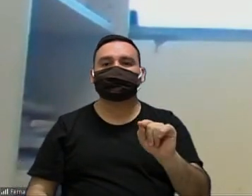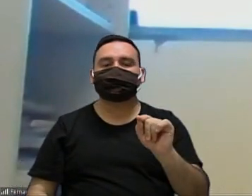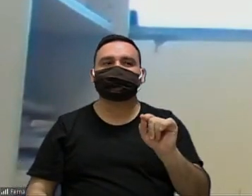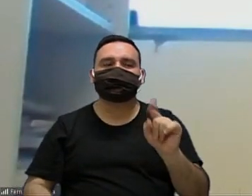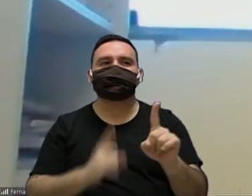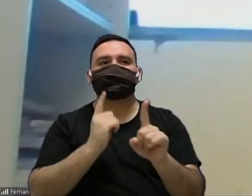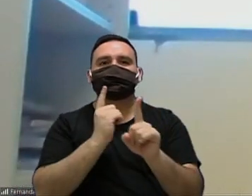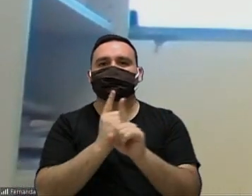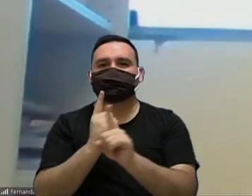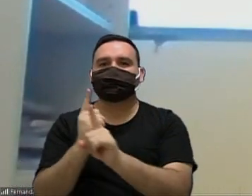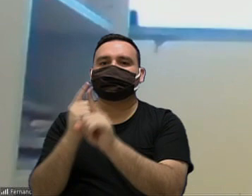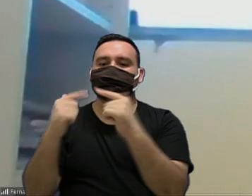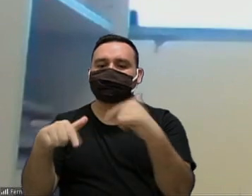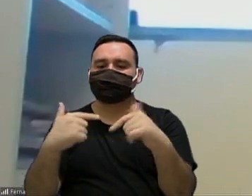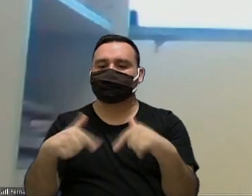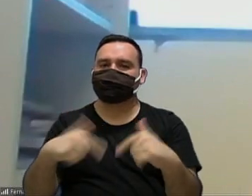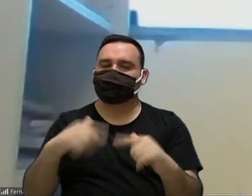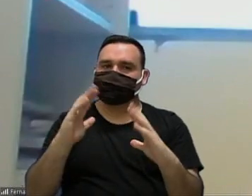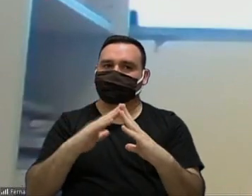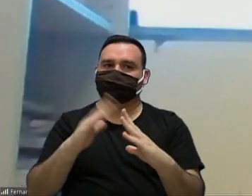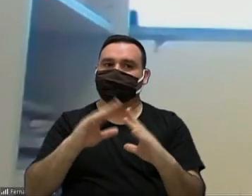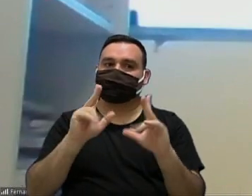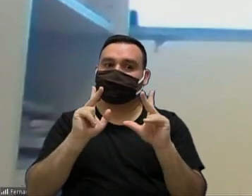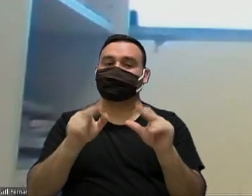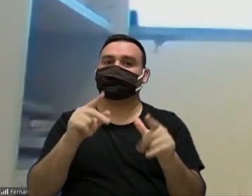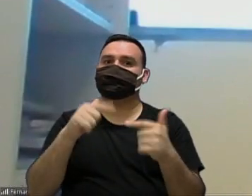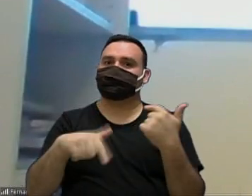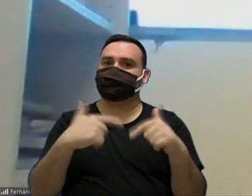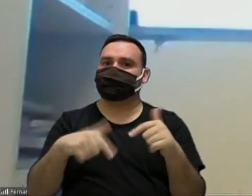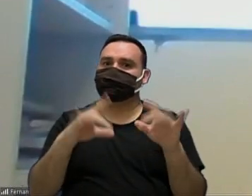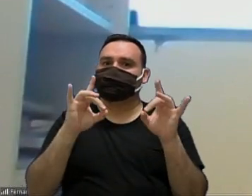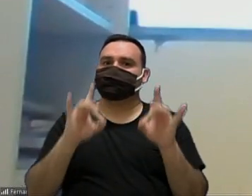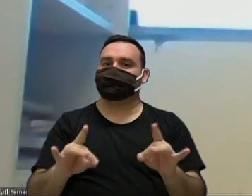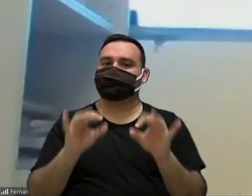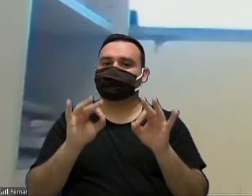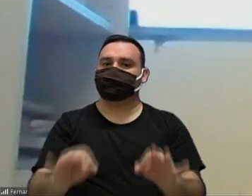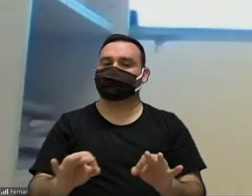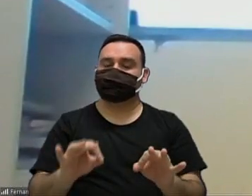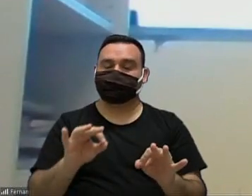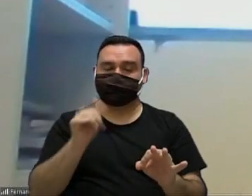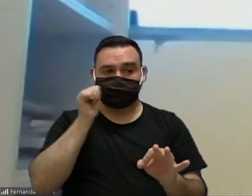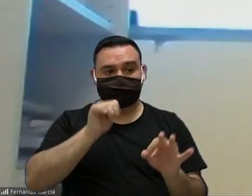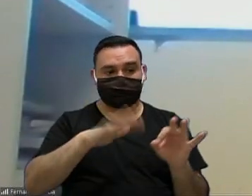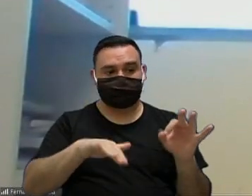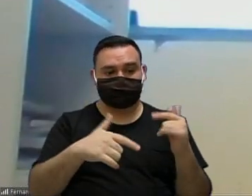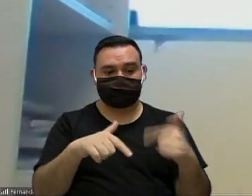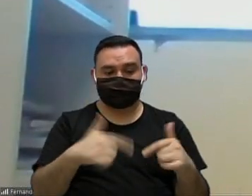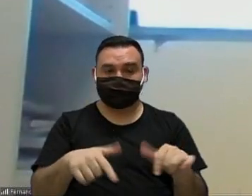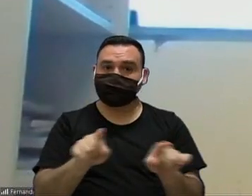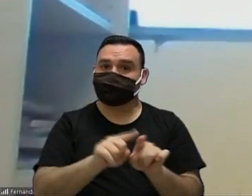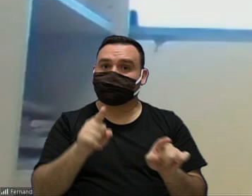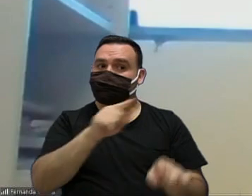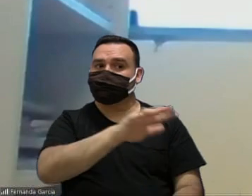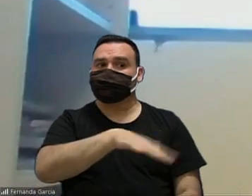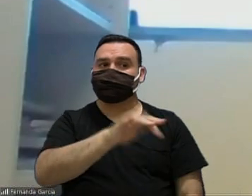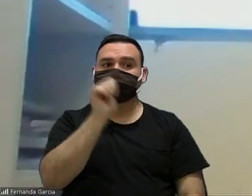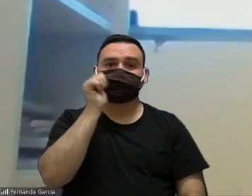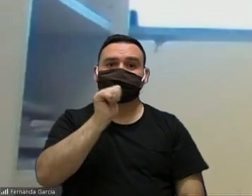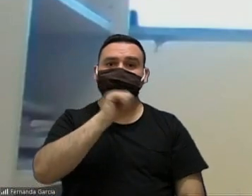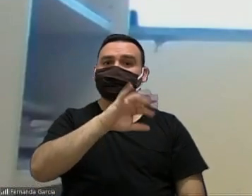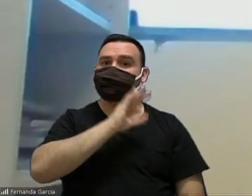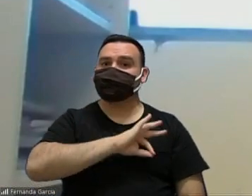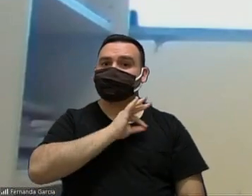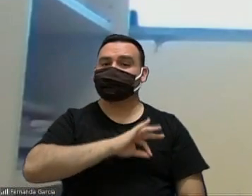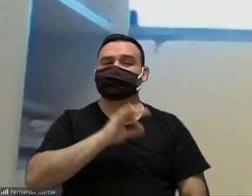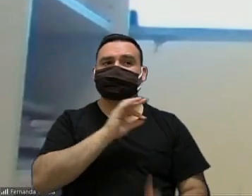identificar o trabalho doméstico como um trabalho de fato né que é realizado por essas mulheres e elas não estão sendo remuneradas há